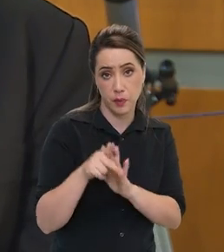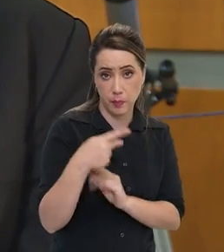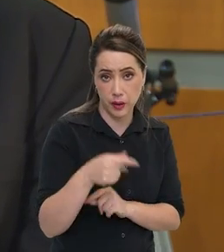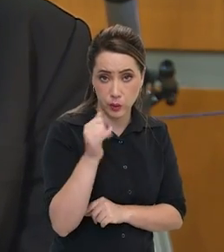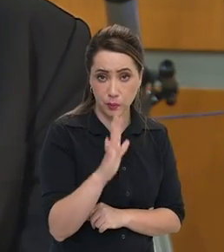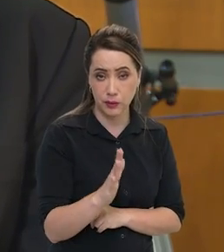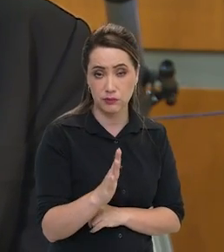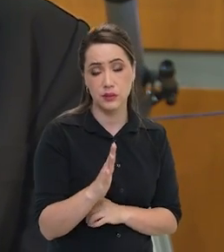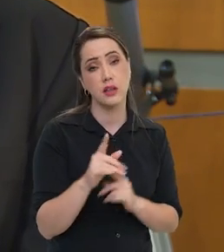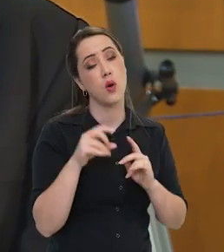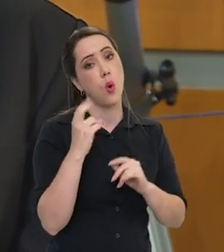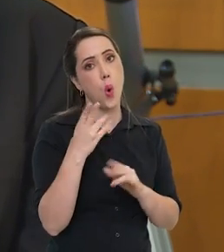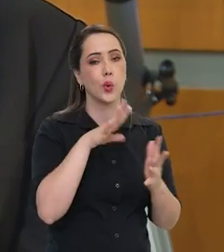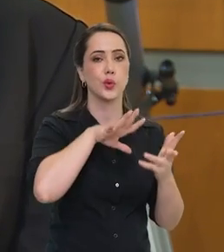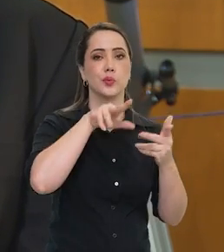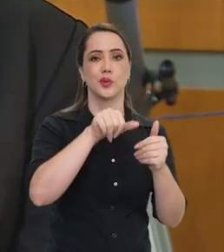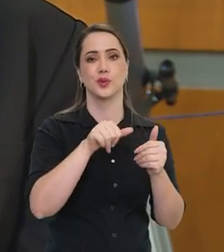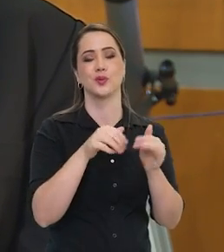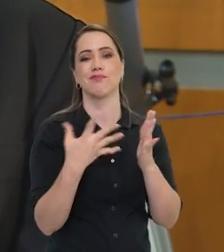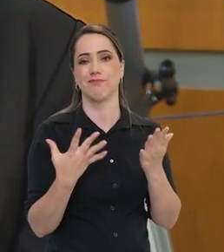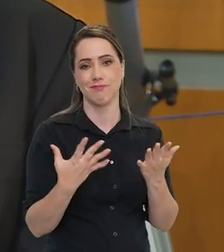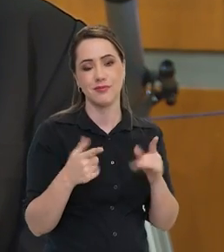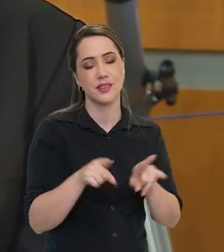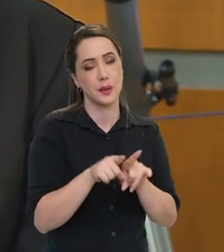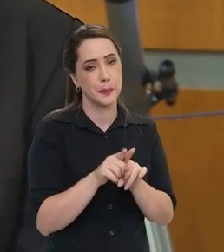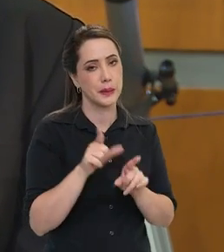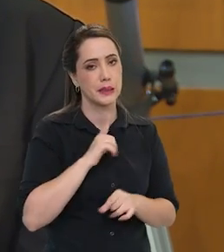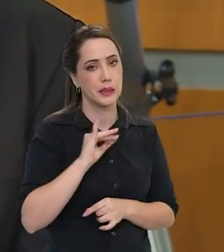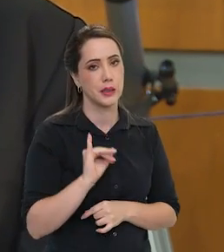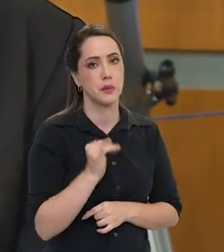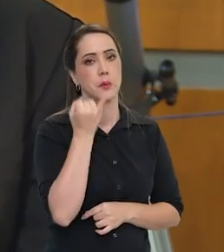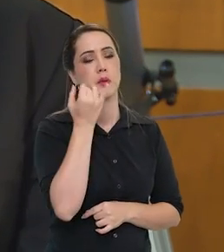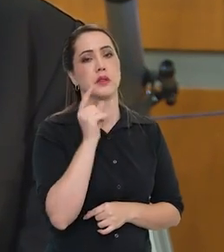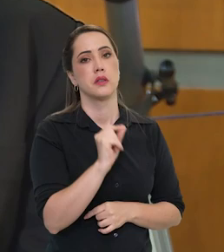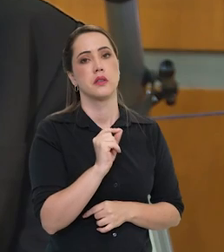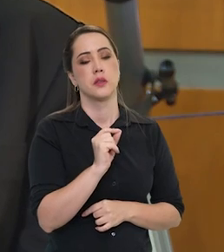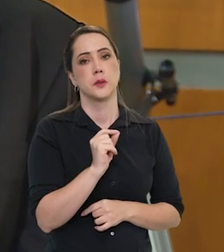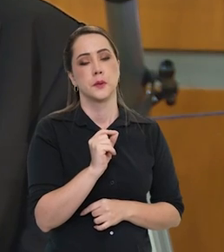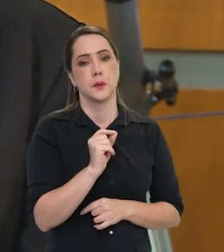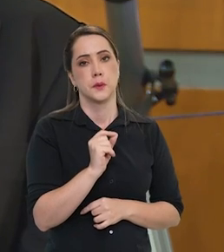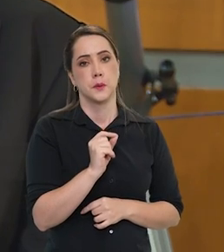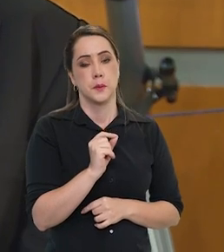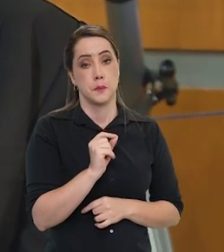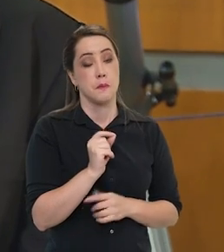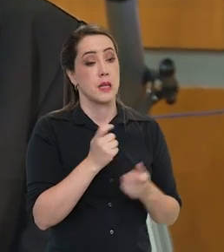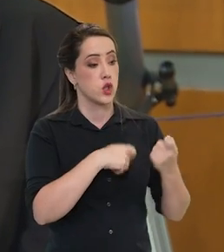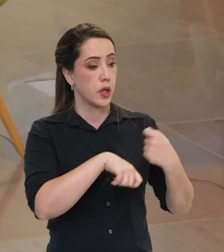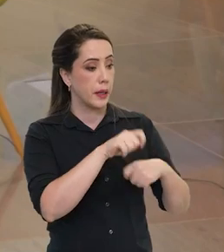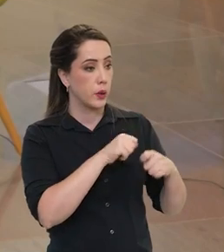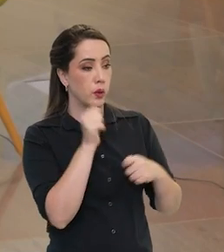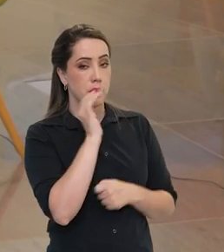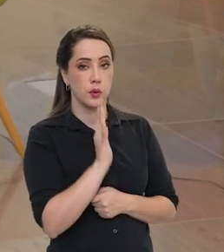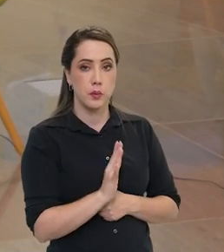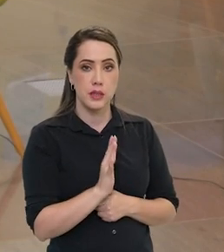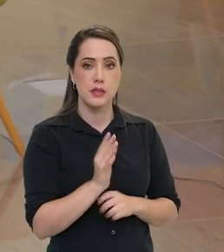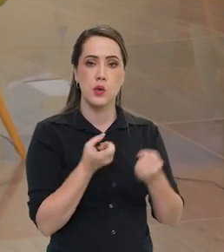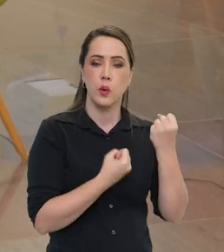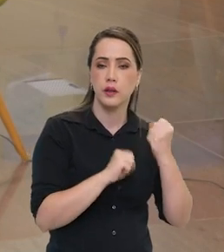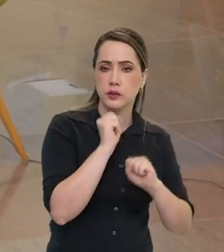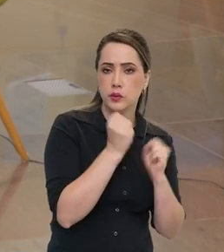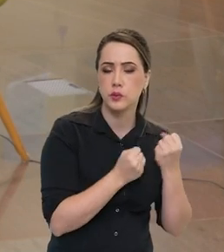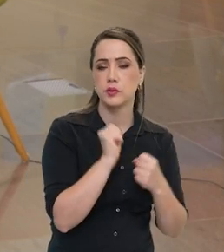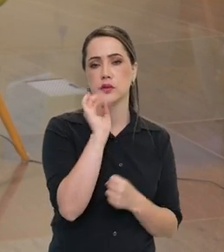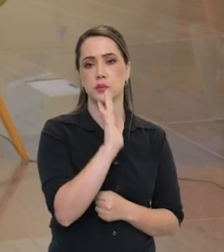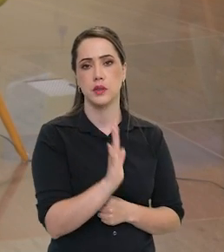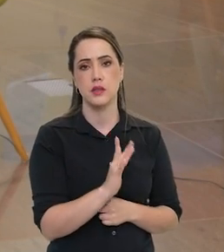Há também a oportunidade de que a economia brasileira, as